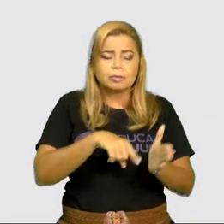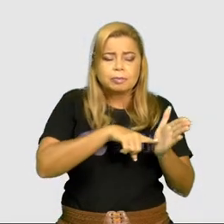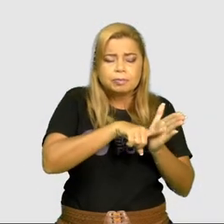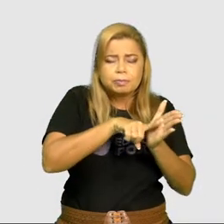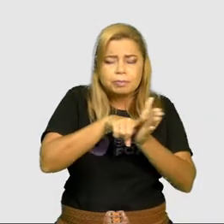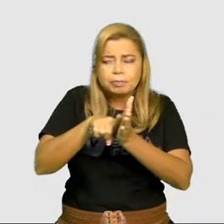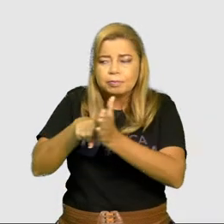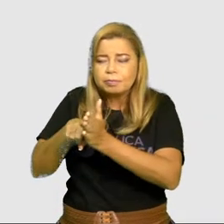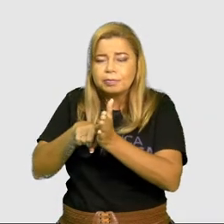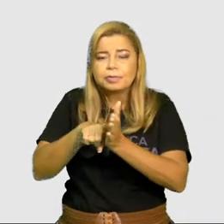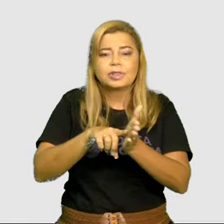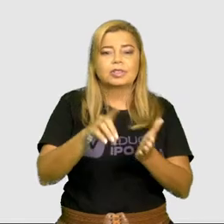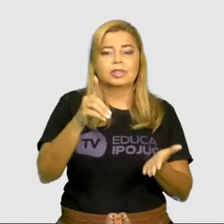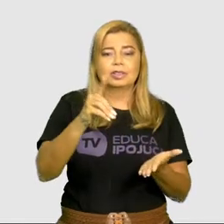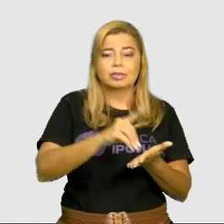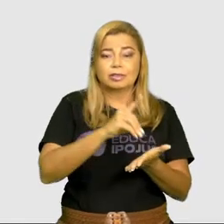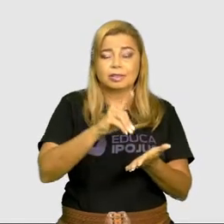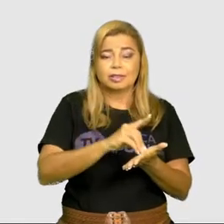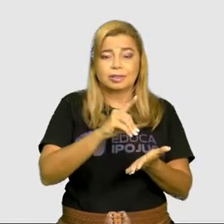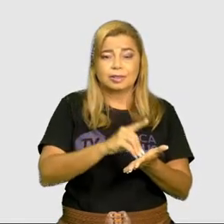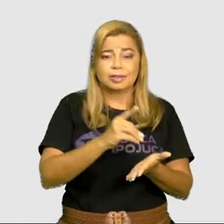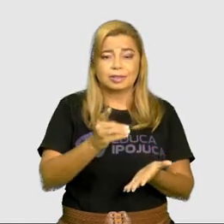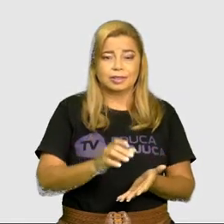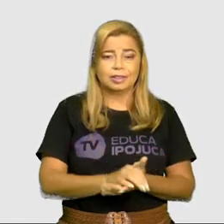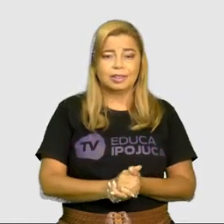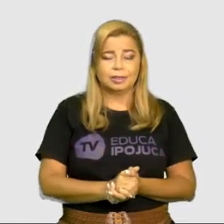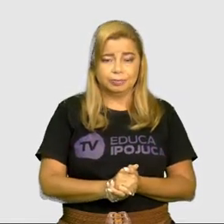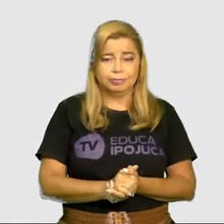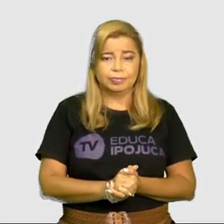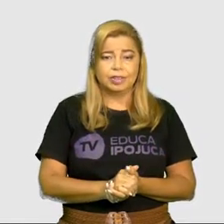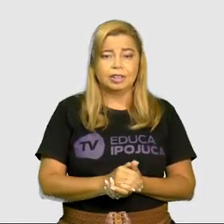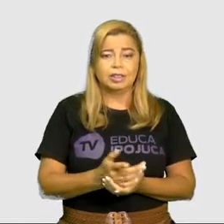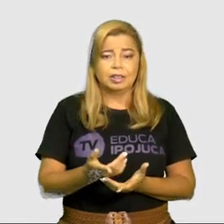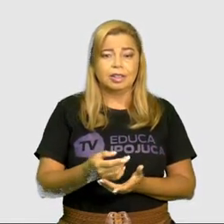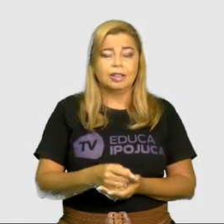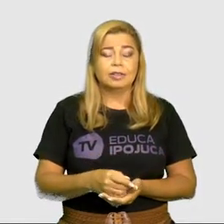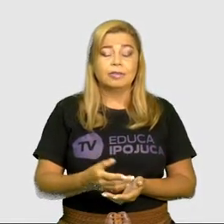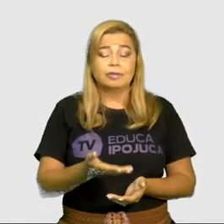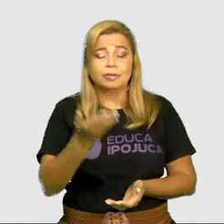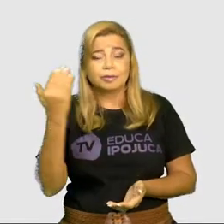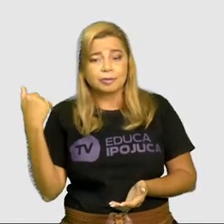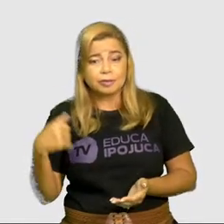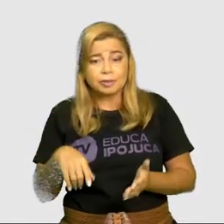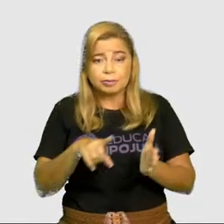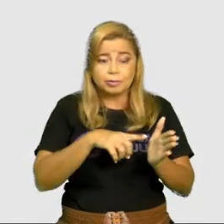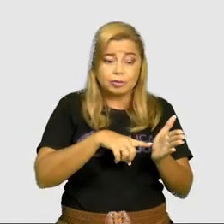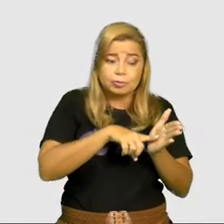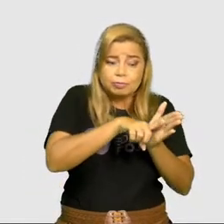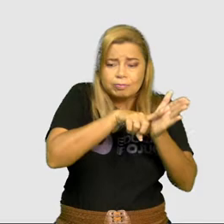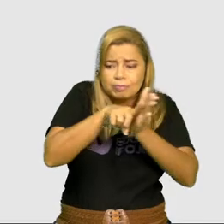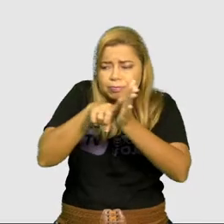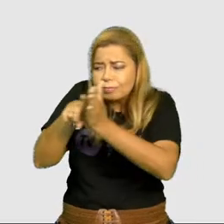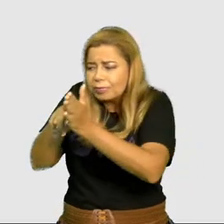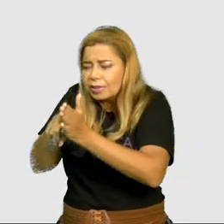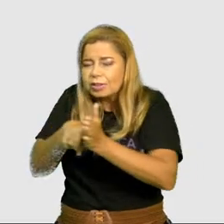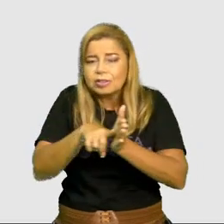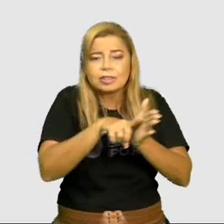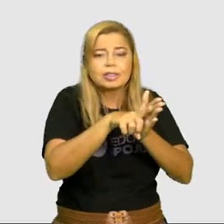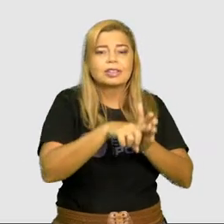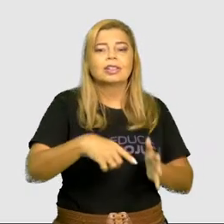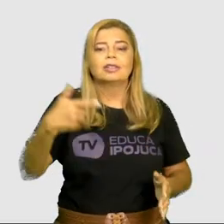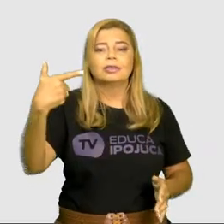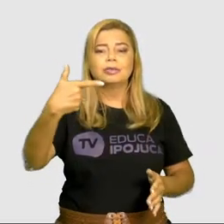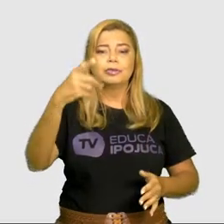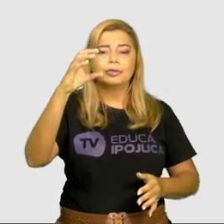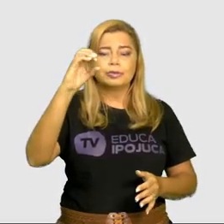um dicionário. Vamos explorar um dicionário. Pesquise 20 palavras